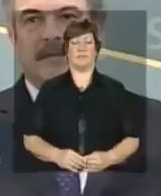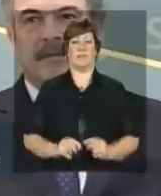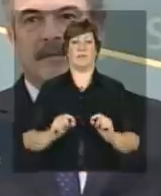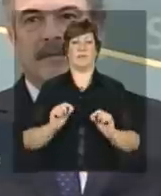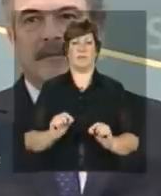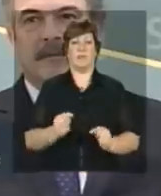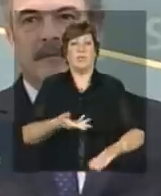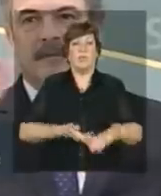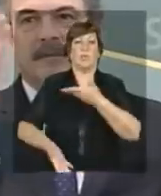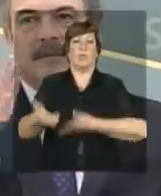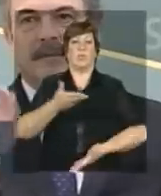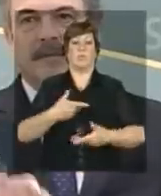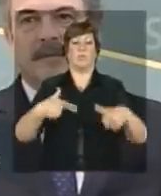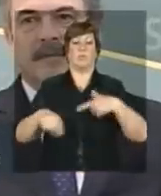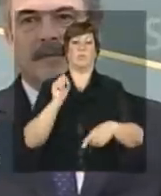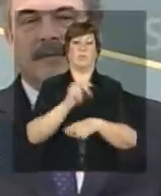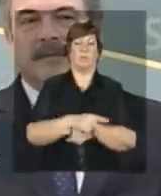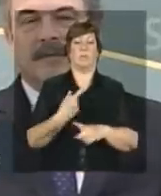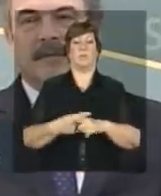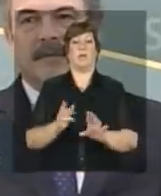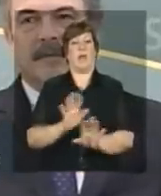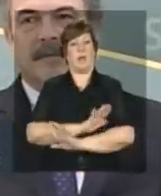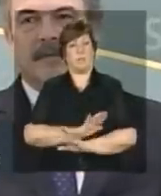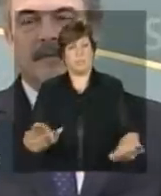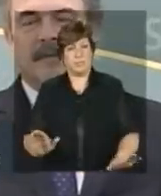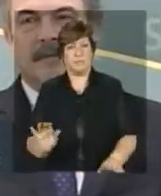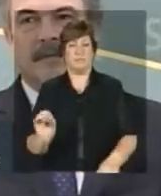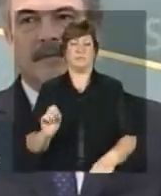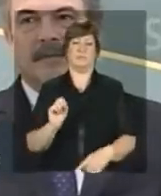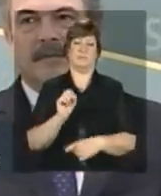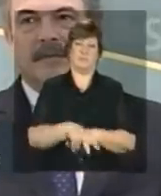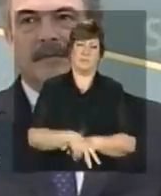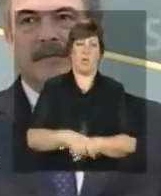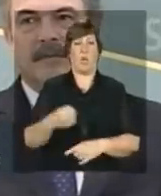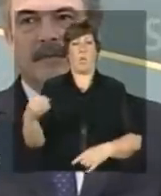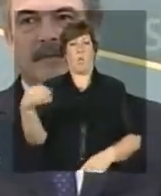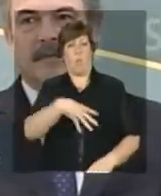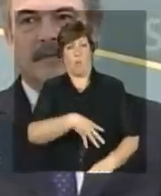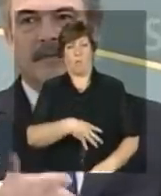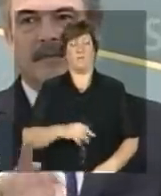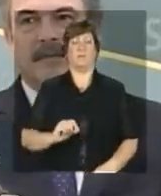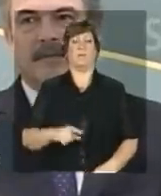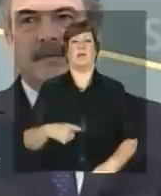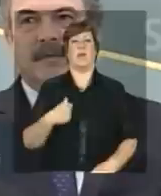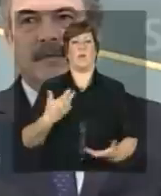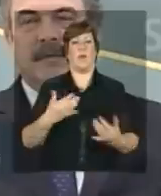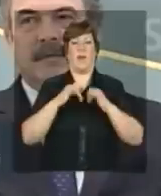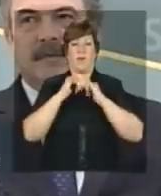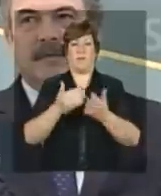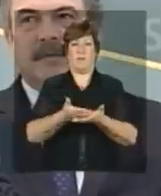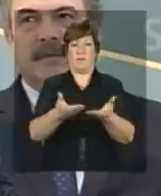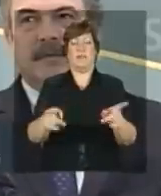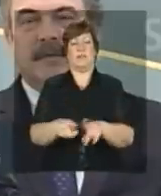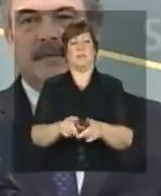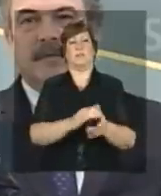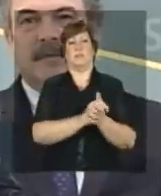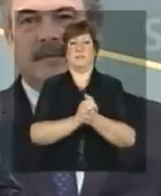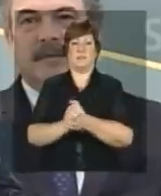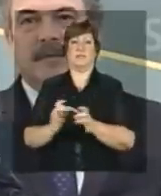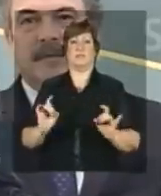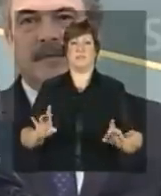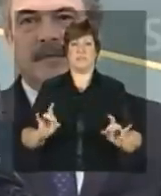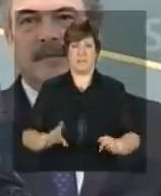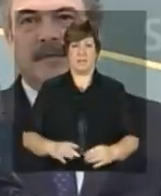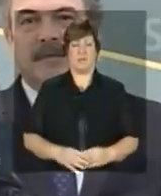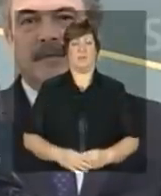cargos, de despedida, eu quero dirigir também uma homenagem especial.